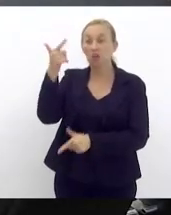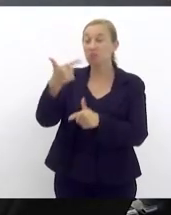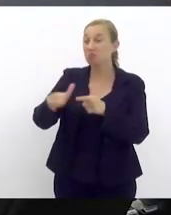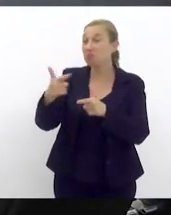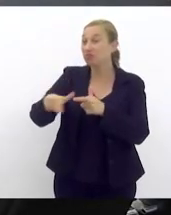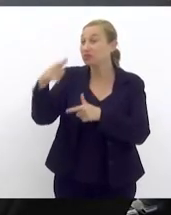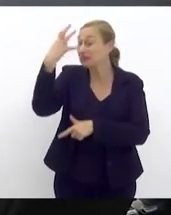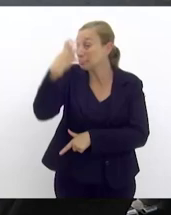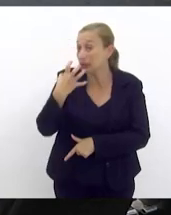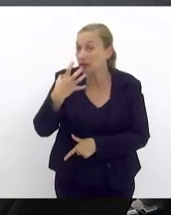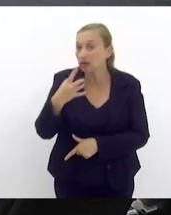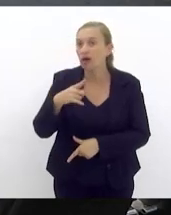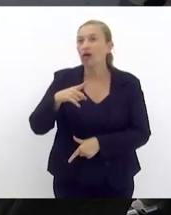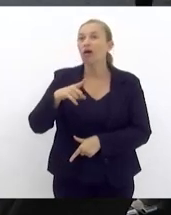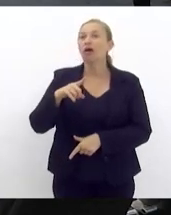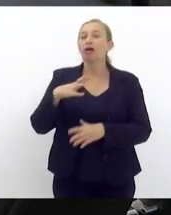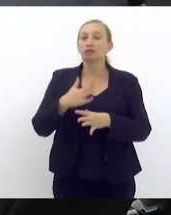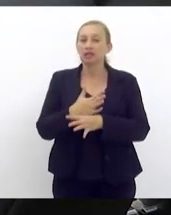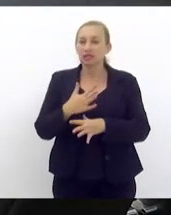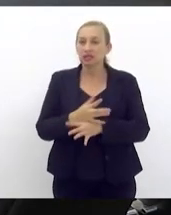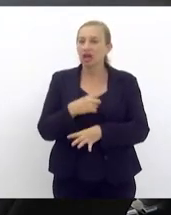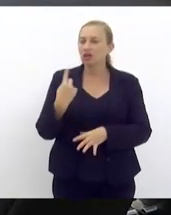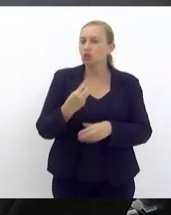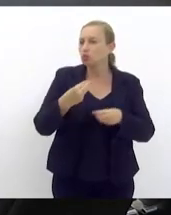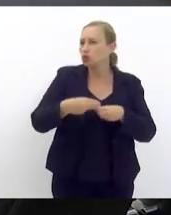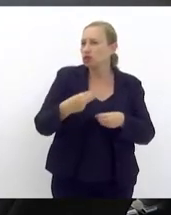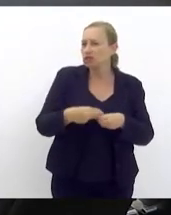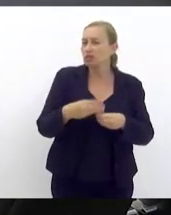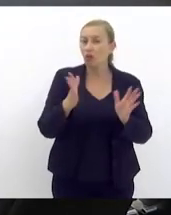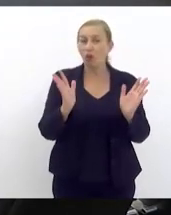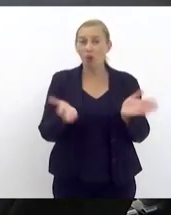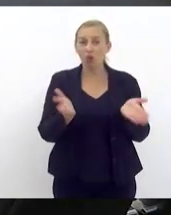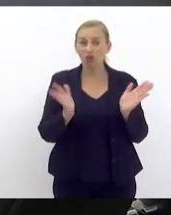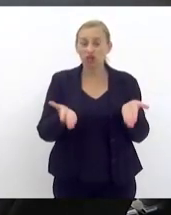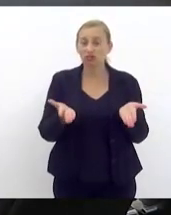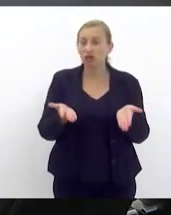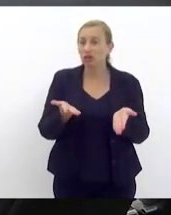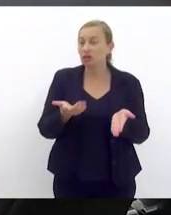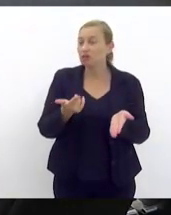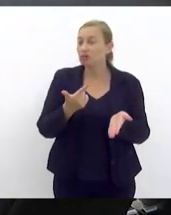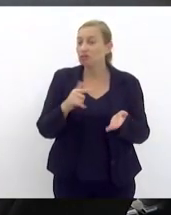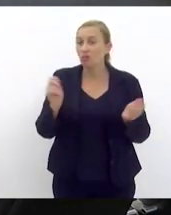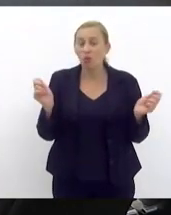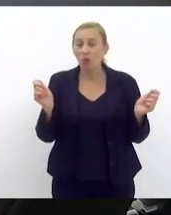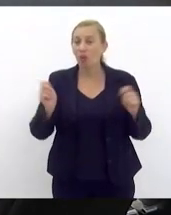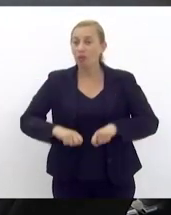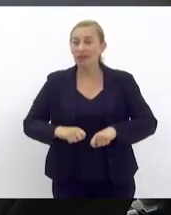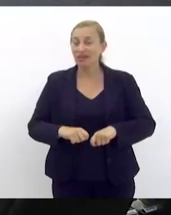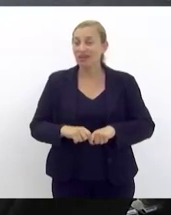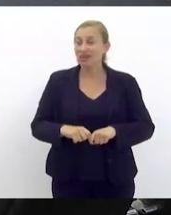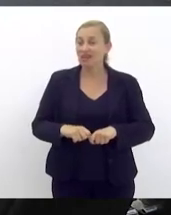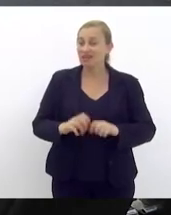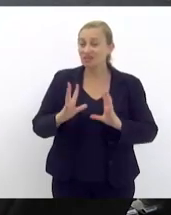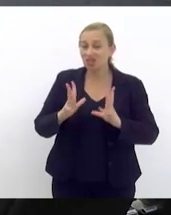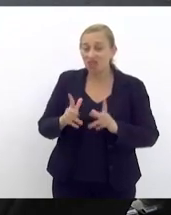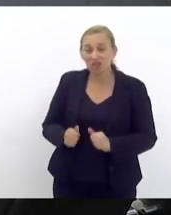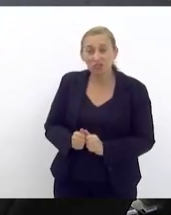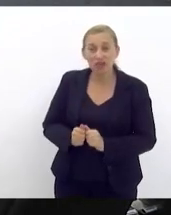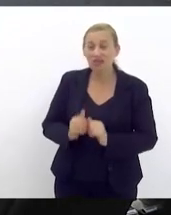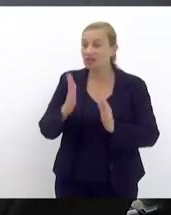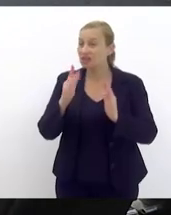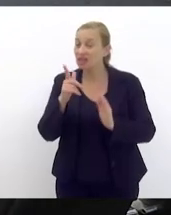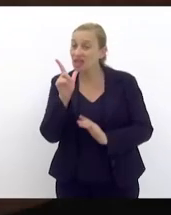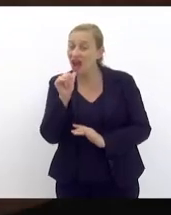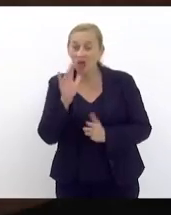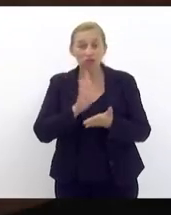gravíssimo lá na nossa cidade que o município hoje não tem de competência de fazer o saneamento quem tem que fazer o saneamento